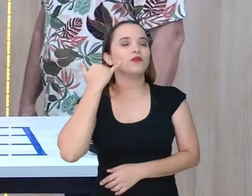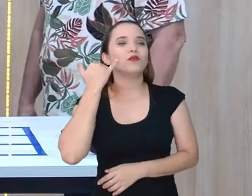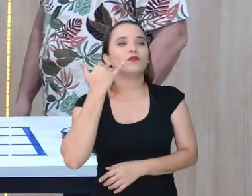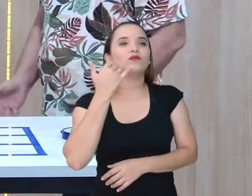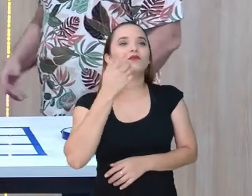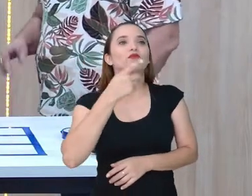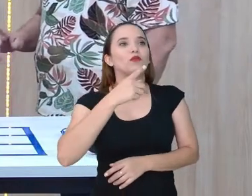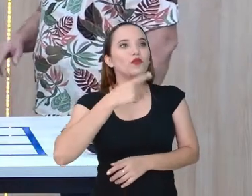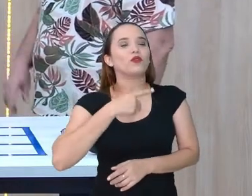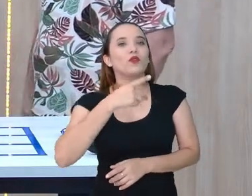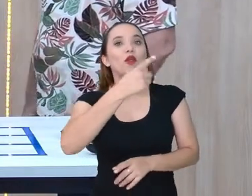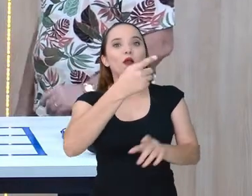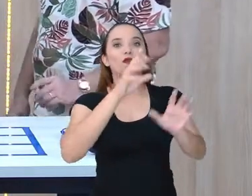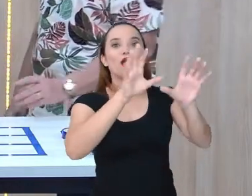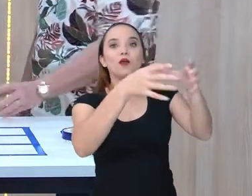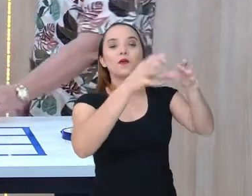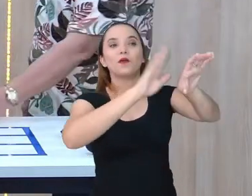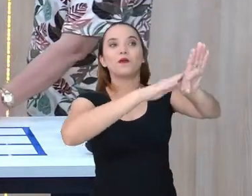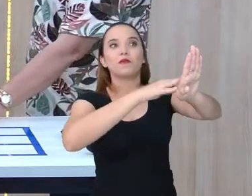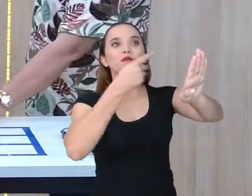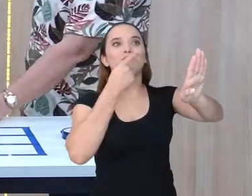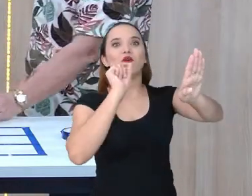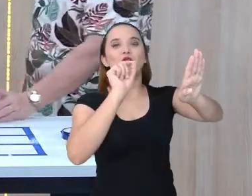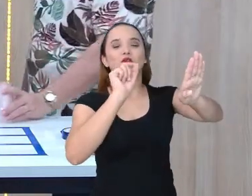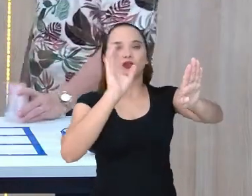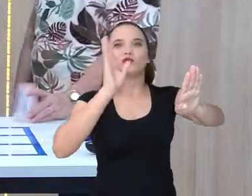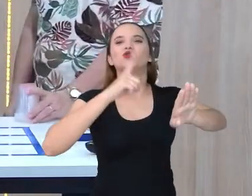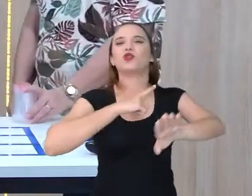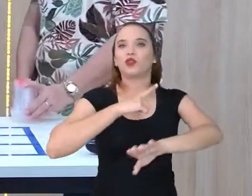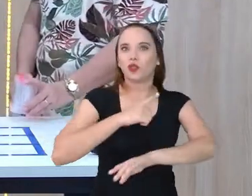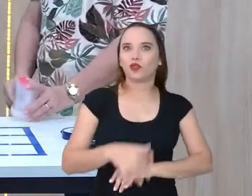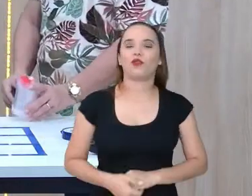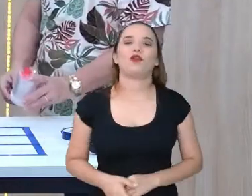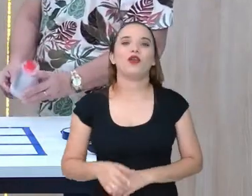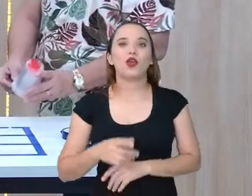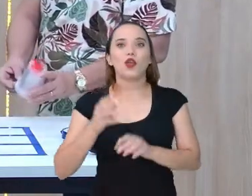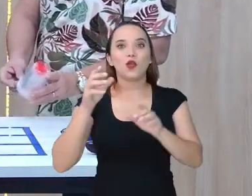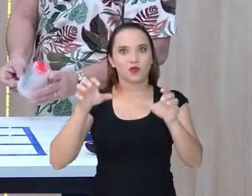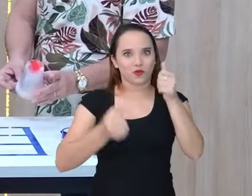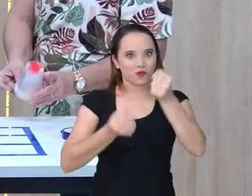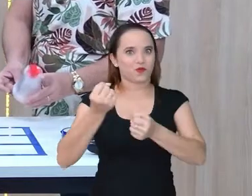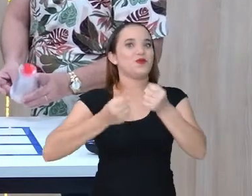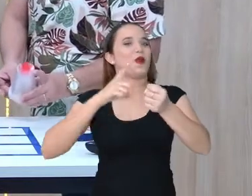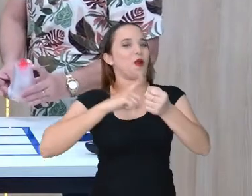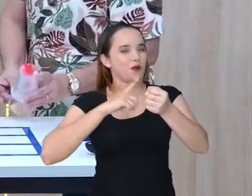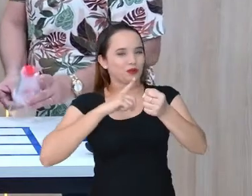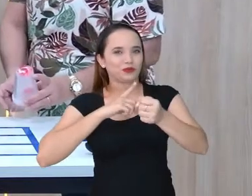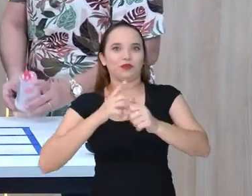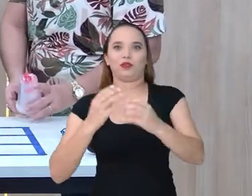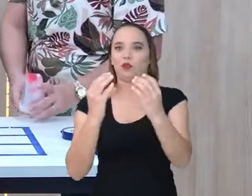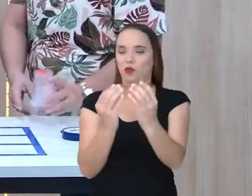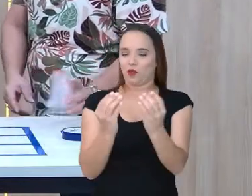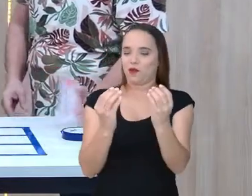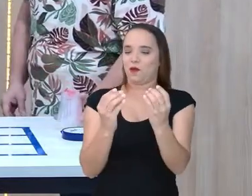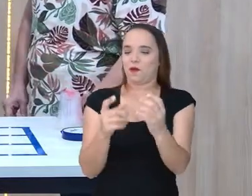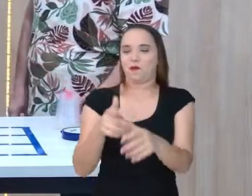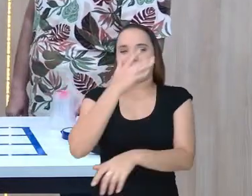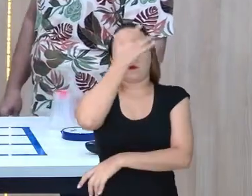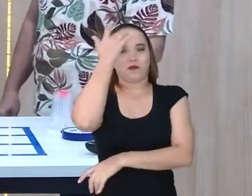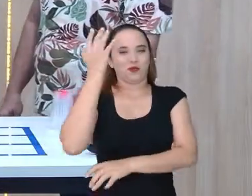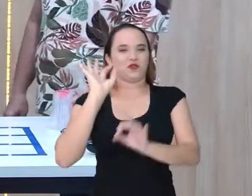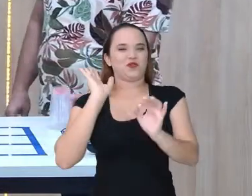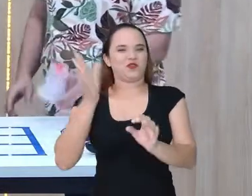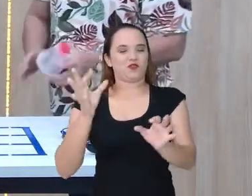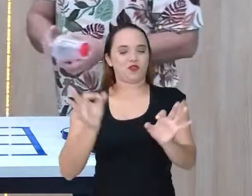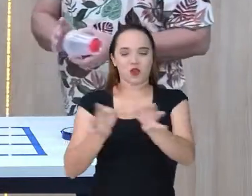Olha aí. Produção ali já está atenta, entendeu? O Billy já jogou a ideia ali. Tem um dominó no carro. Só uma preparada, né? Que anda aí pra